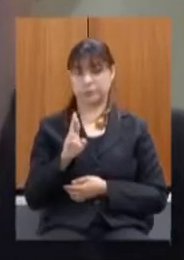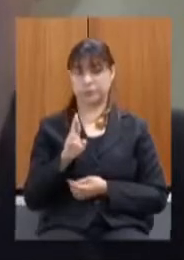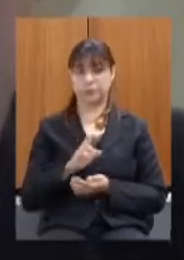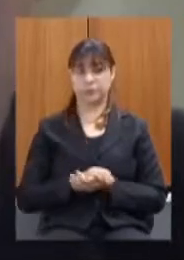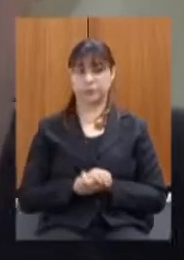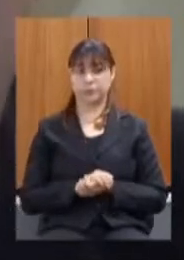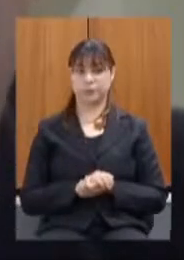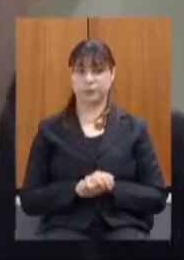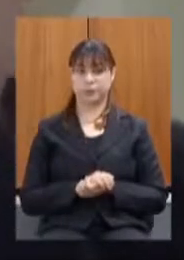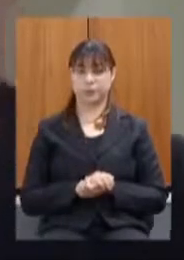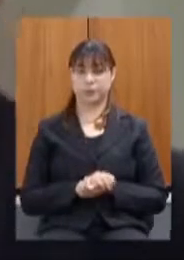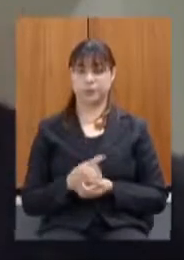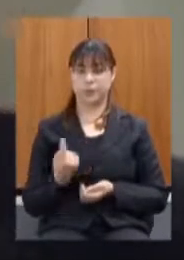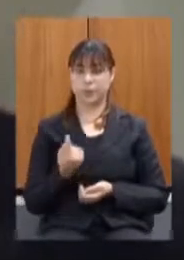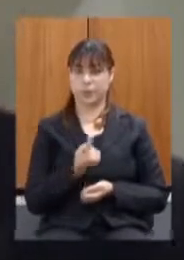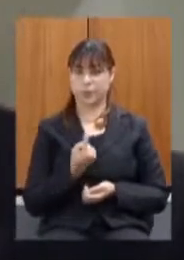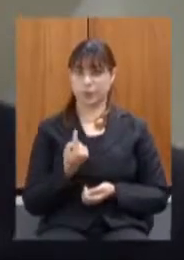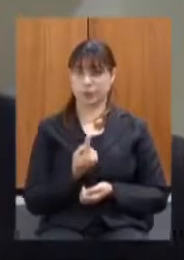nós